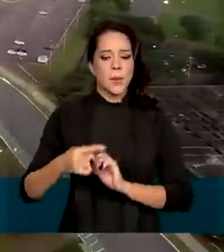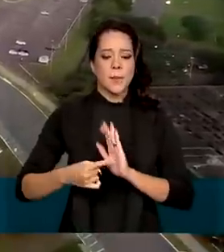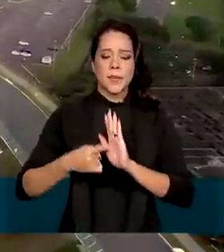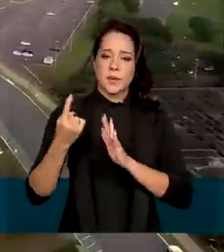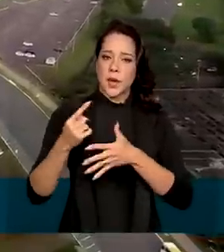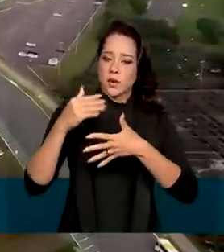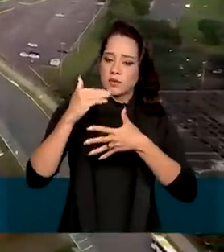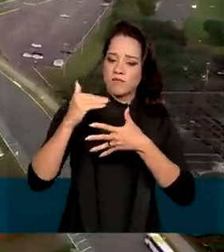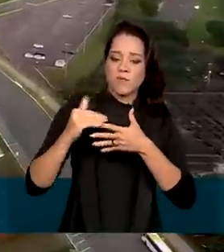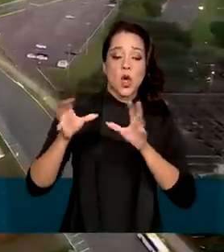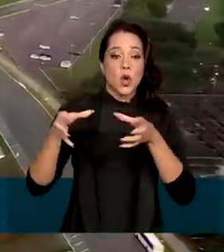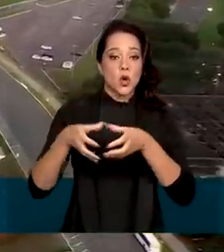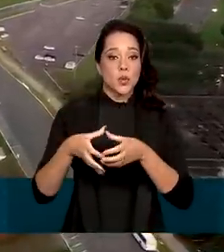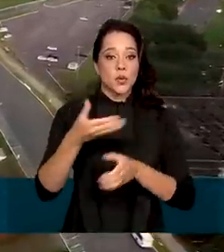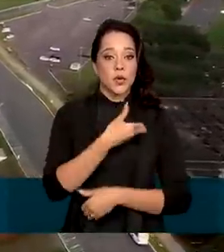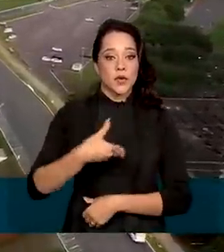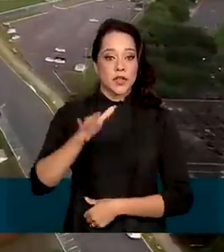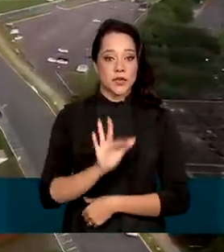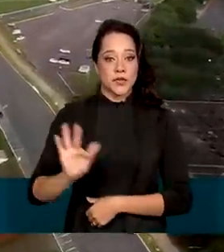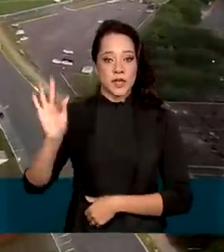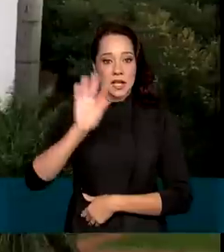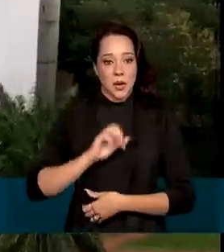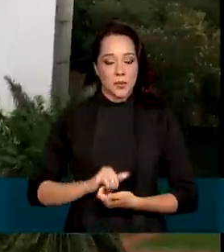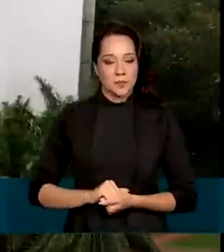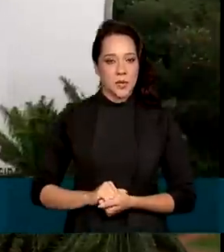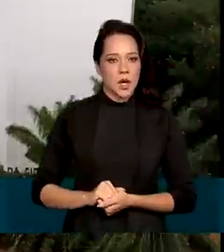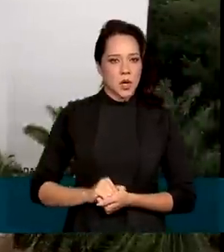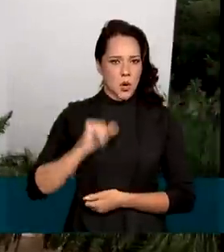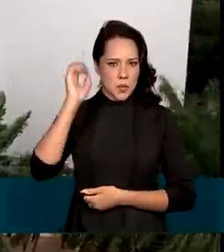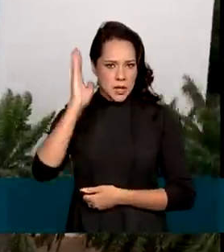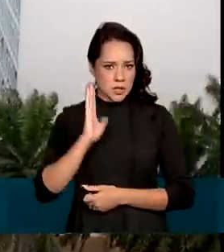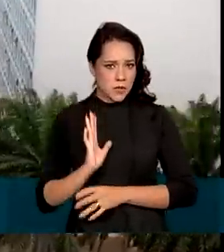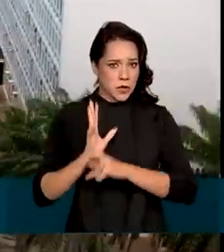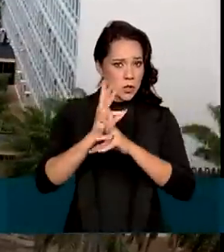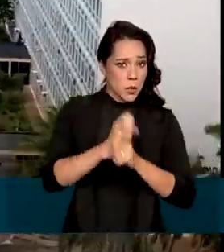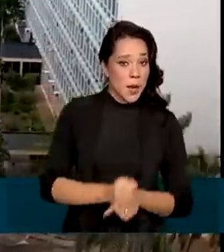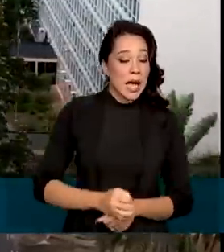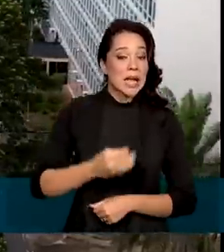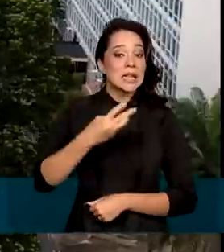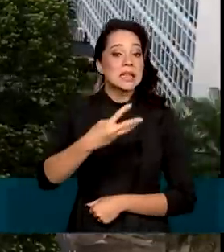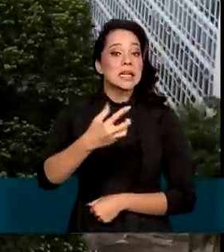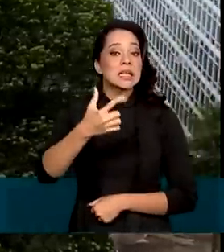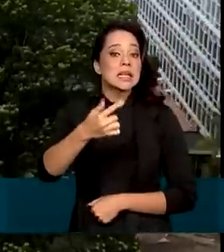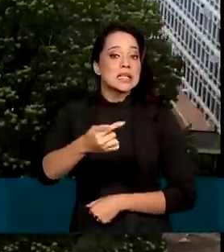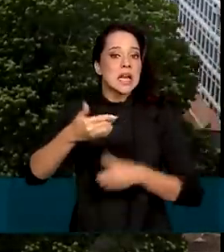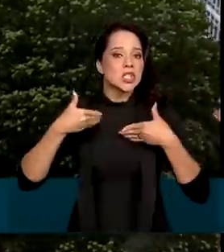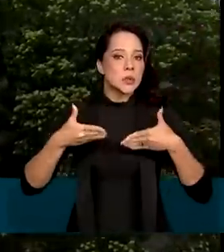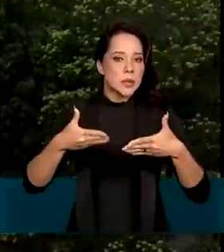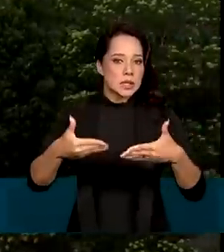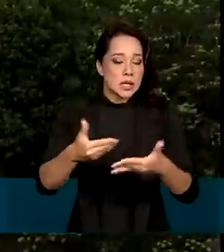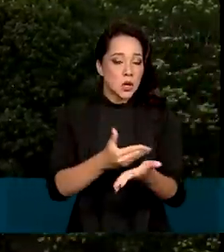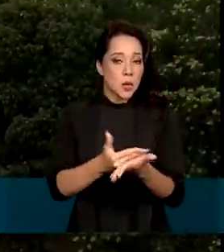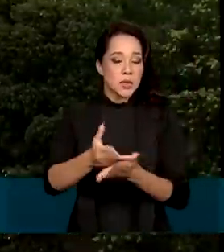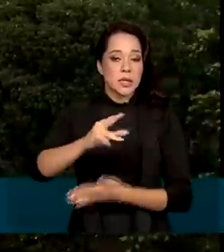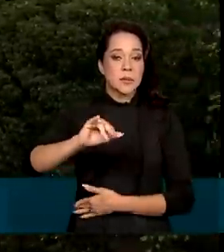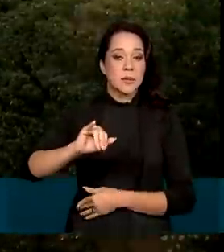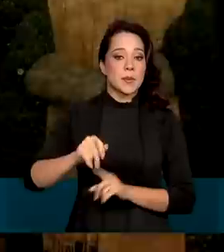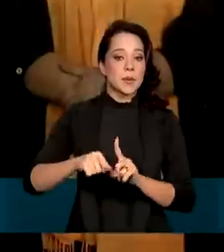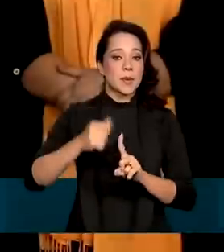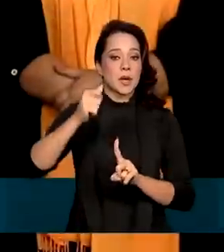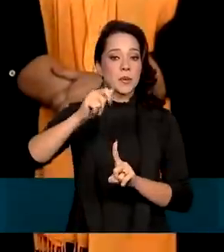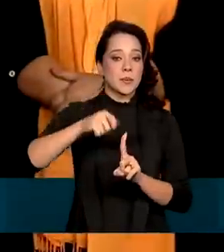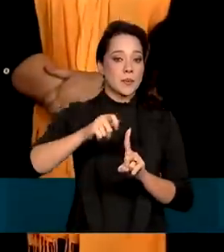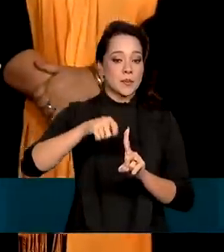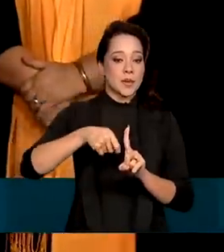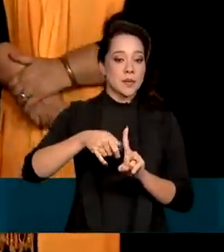escalão do governo federal. Ao todo, o país terá 37 ministérios a partir de 1º de janeiro.